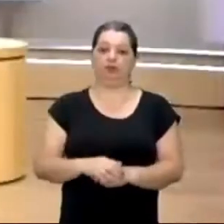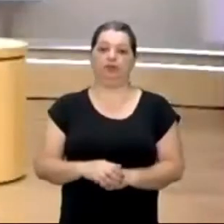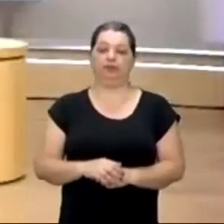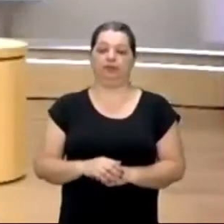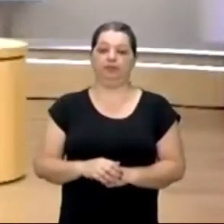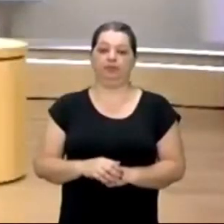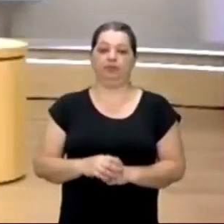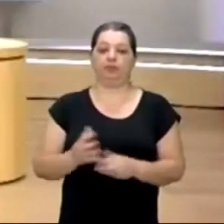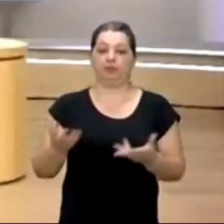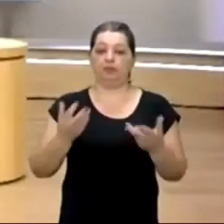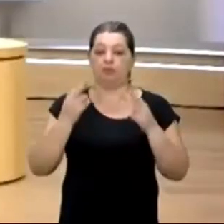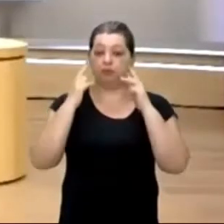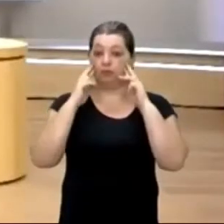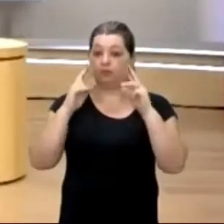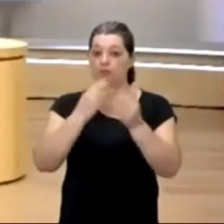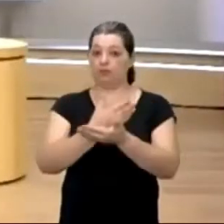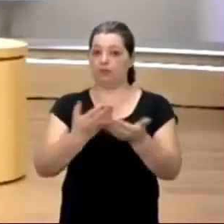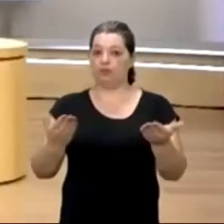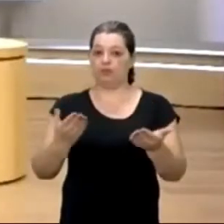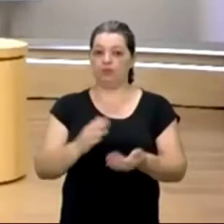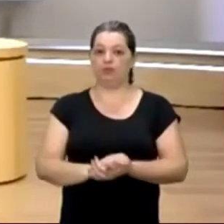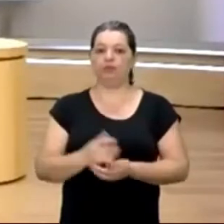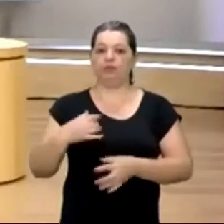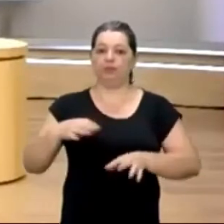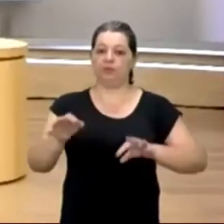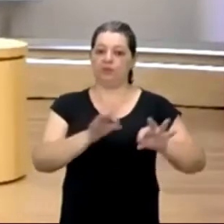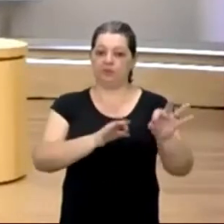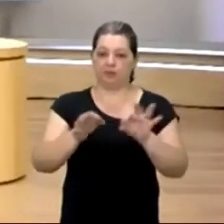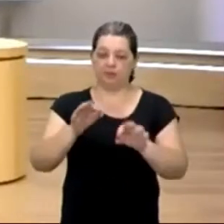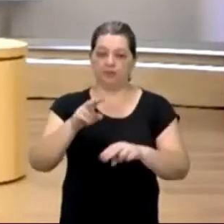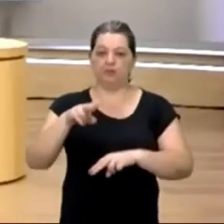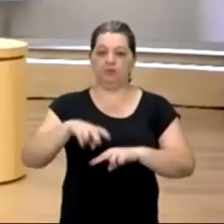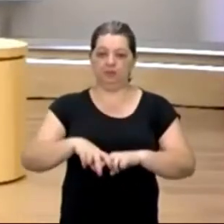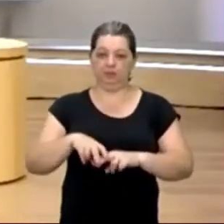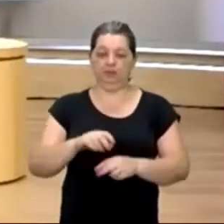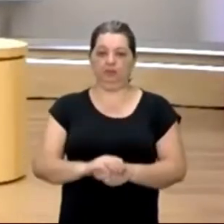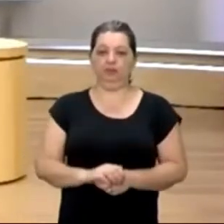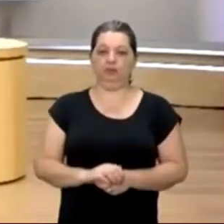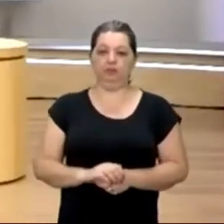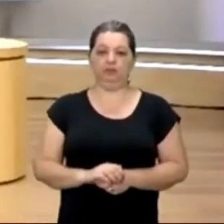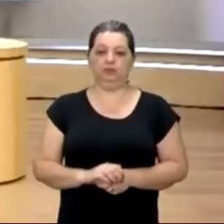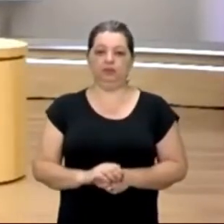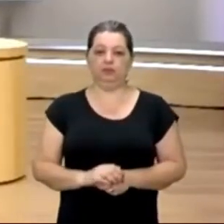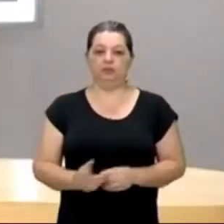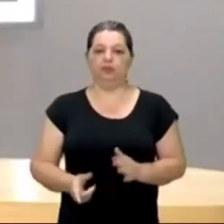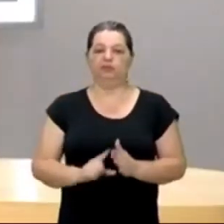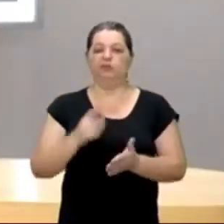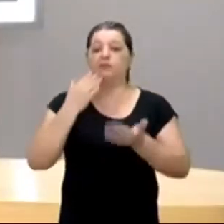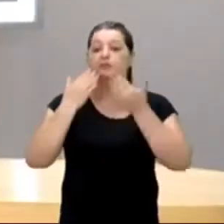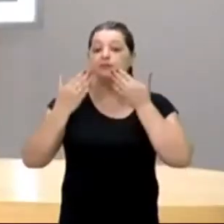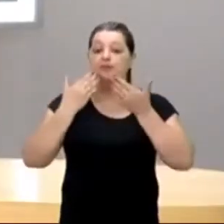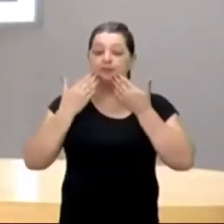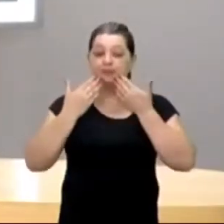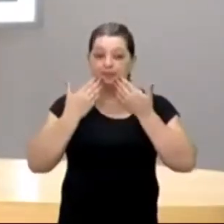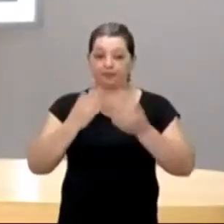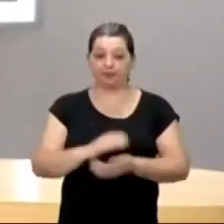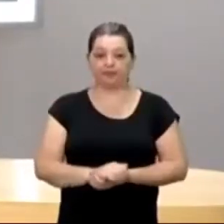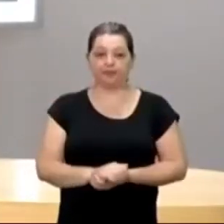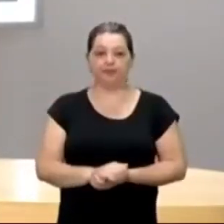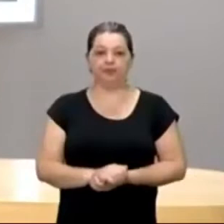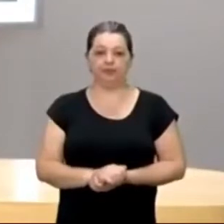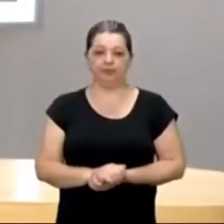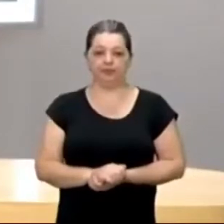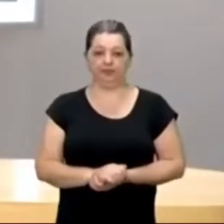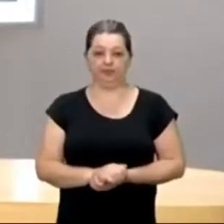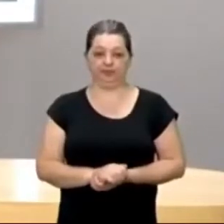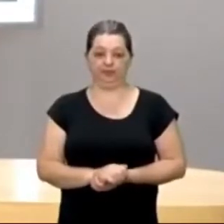todo respeito, falar com vocês uma coisa. Deixa eu organizar aqui, sem ter. Então, antes de mais nada, vamos conversar aqui no pé